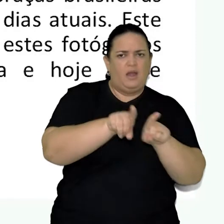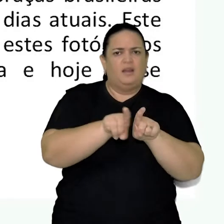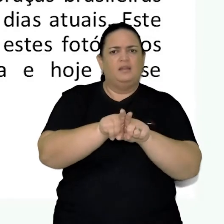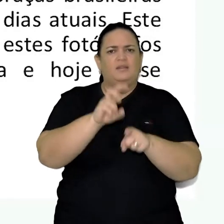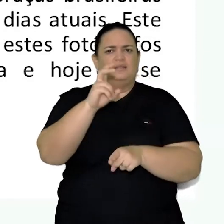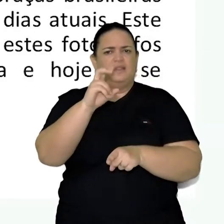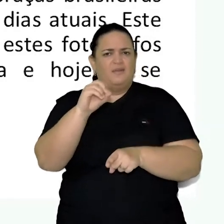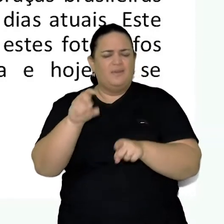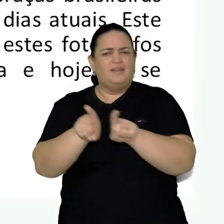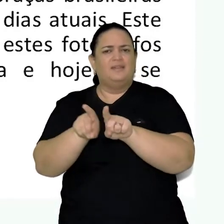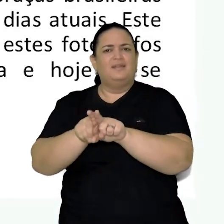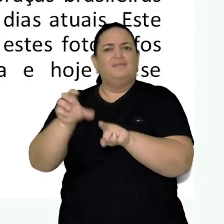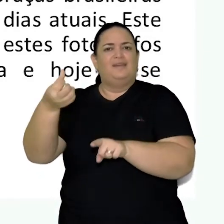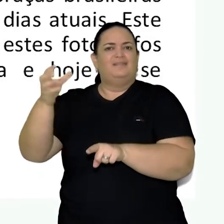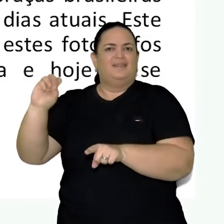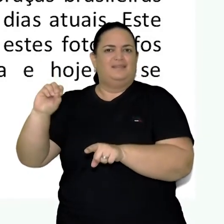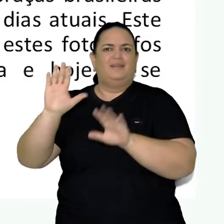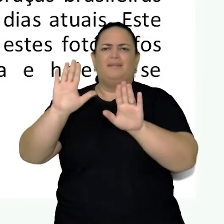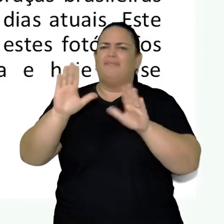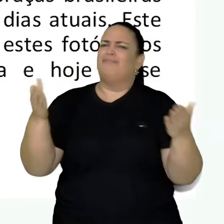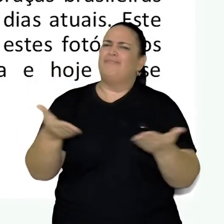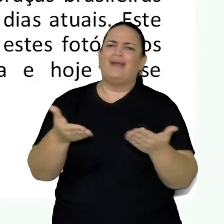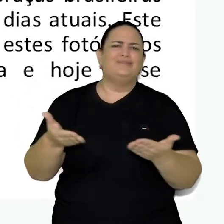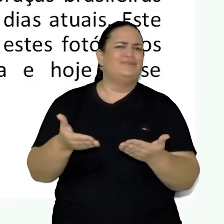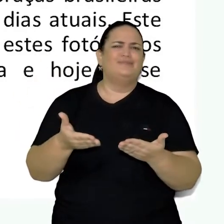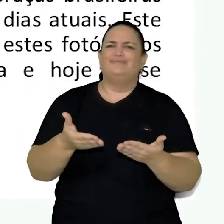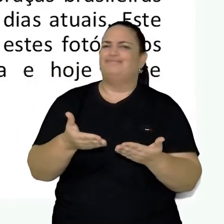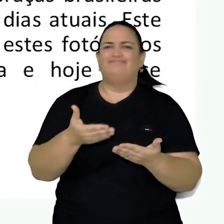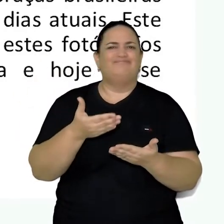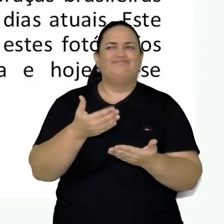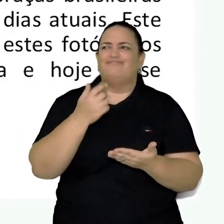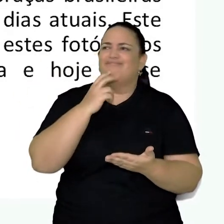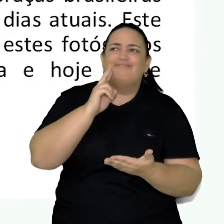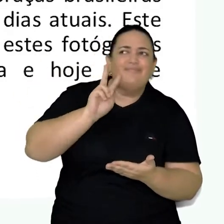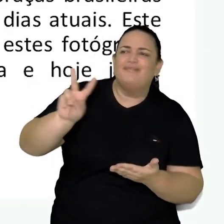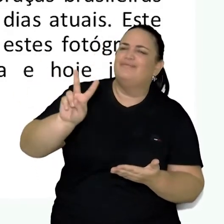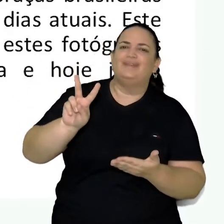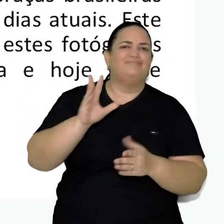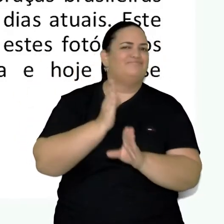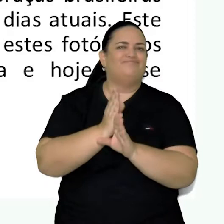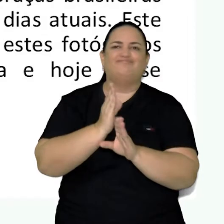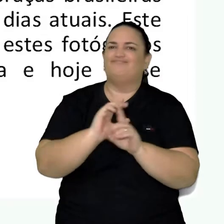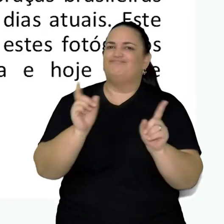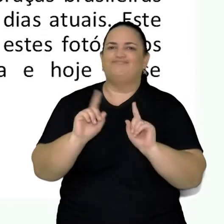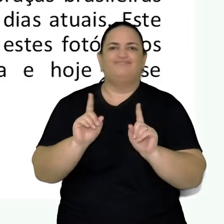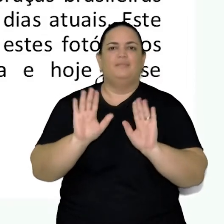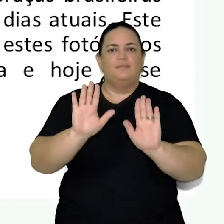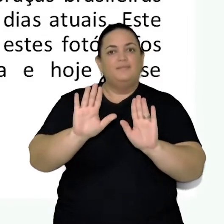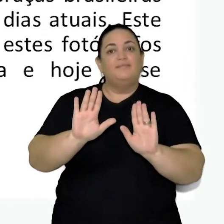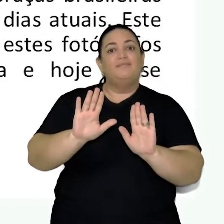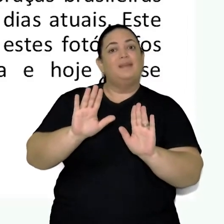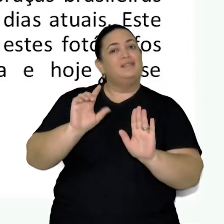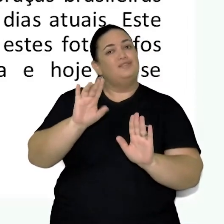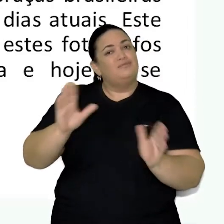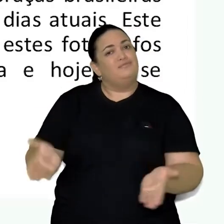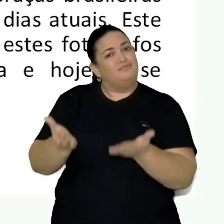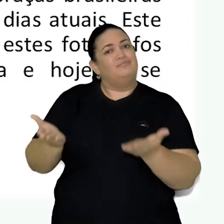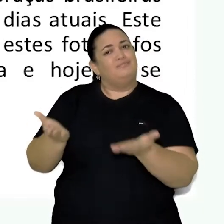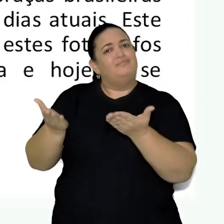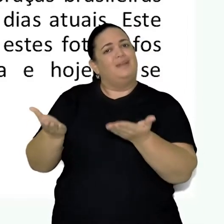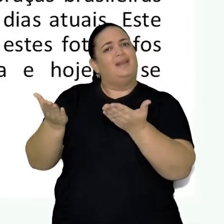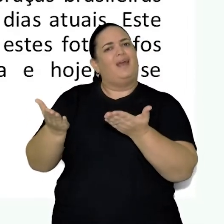porém já escassos nos dias atuais. Este nome, Teatro Lambi-Lambi, é uma homenagem a estes